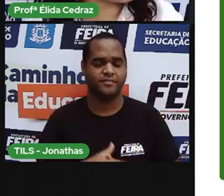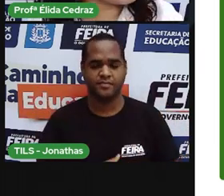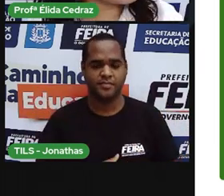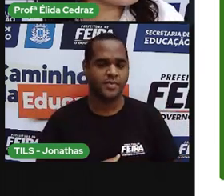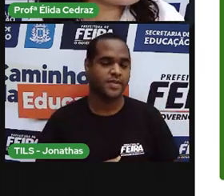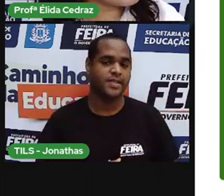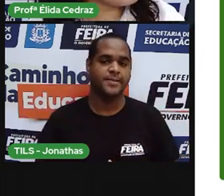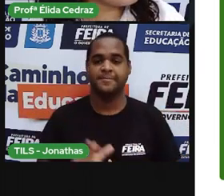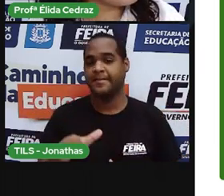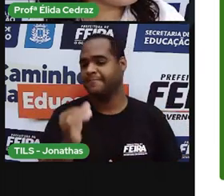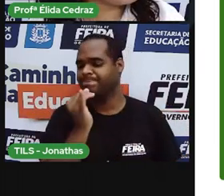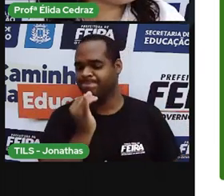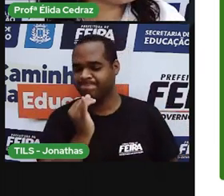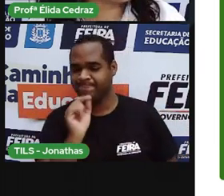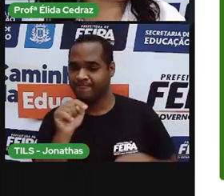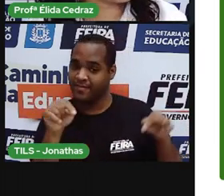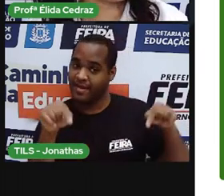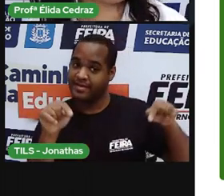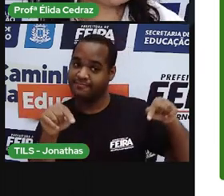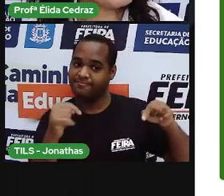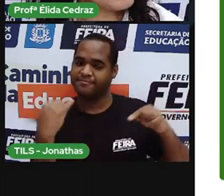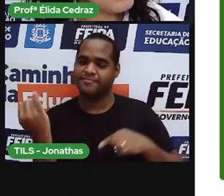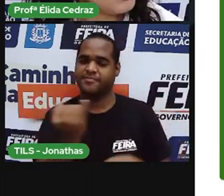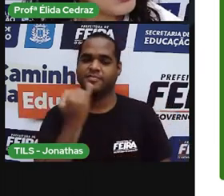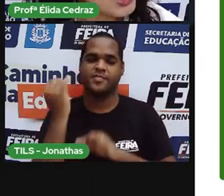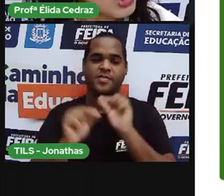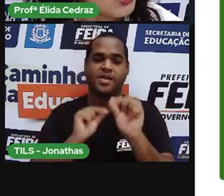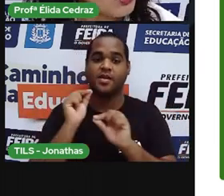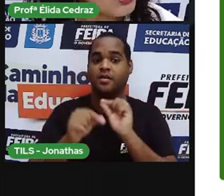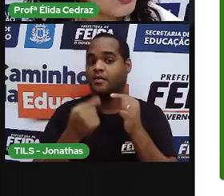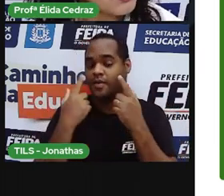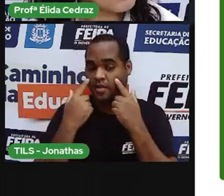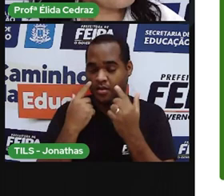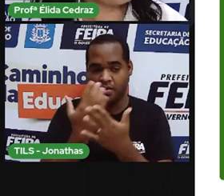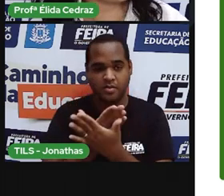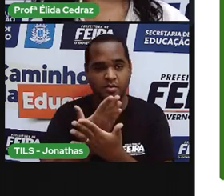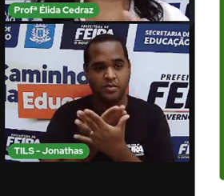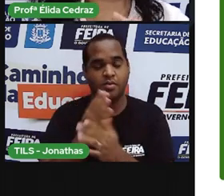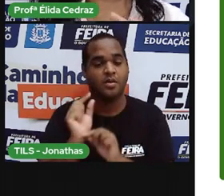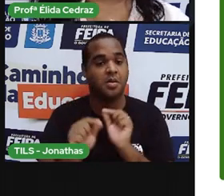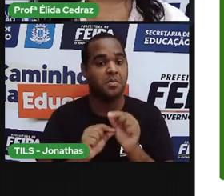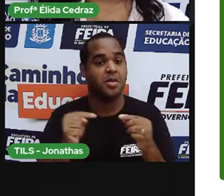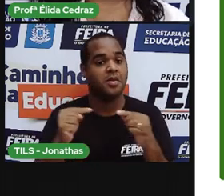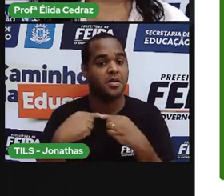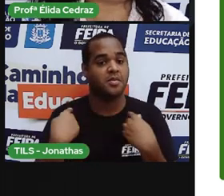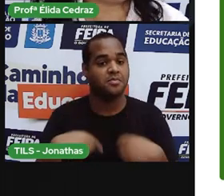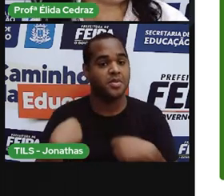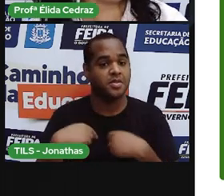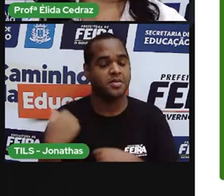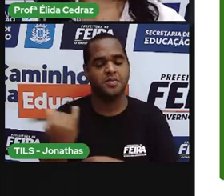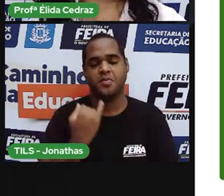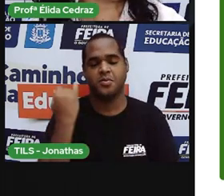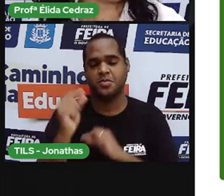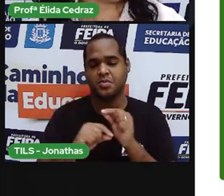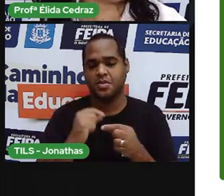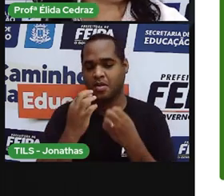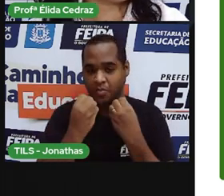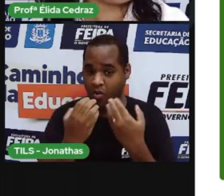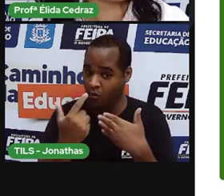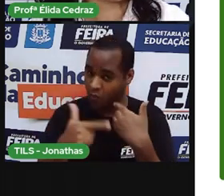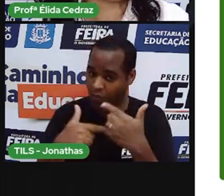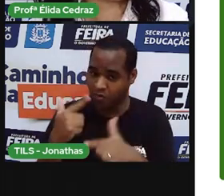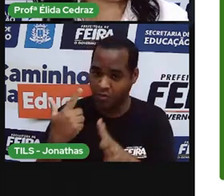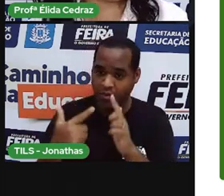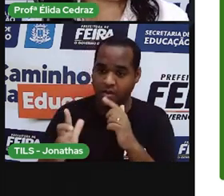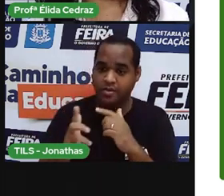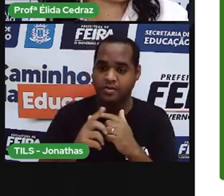Mas essas aqui, caprichem nos estudos, porque vocês podem ser um dos próximos